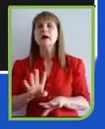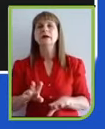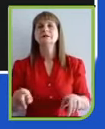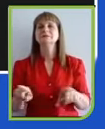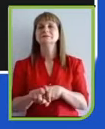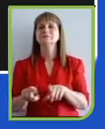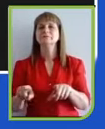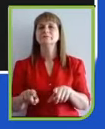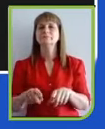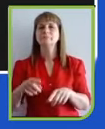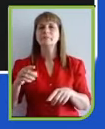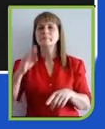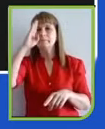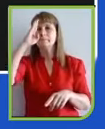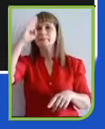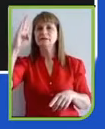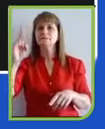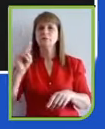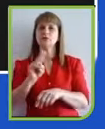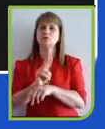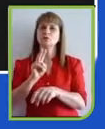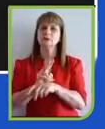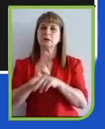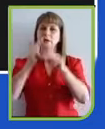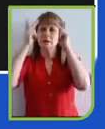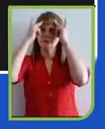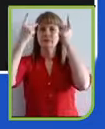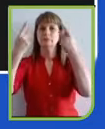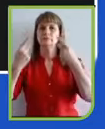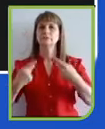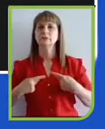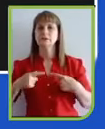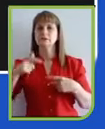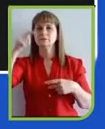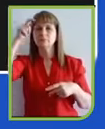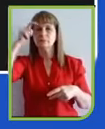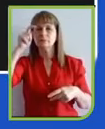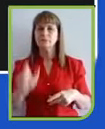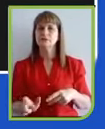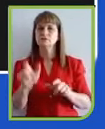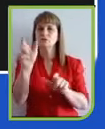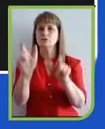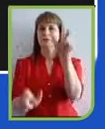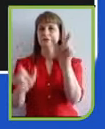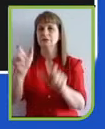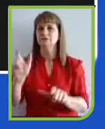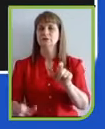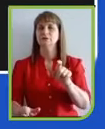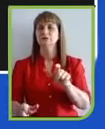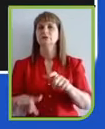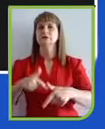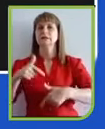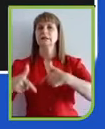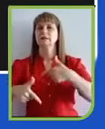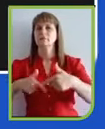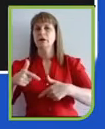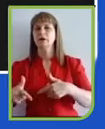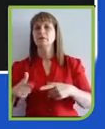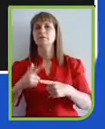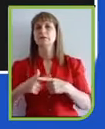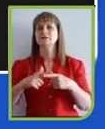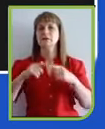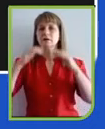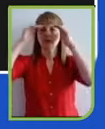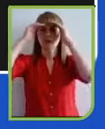dos limites da empresa, mas também olhar para toda a cadeia de valor e pensar no respeito a essas pessoas